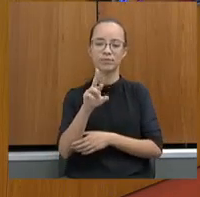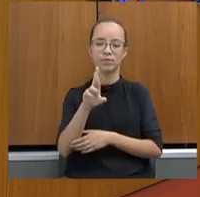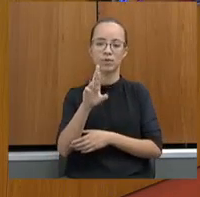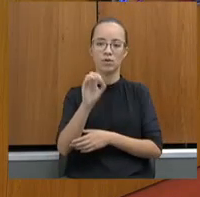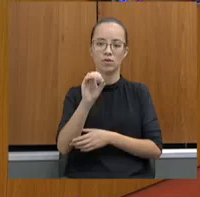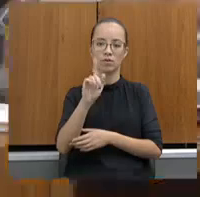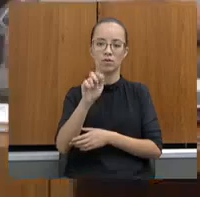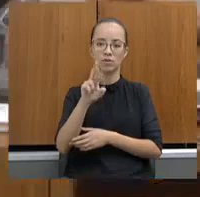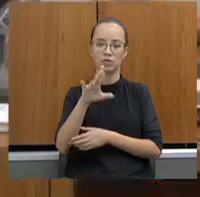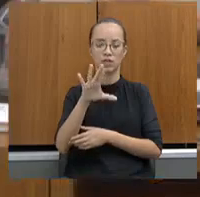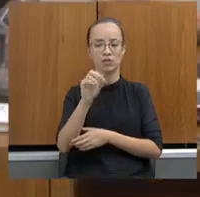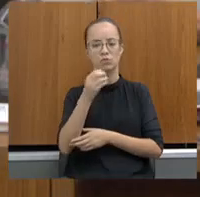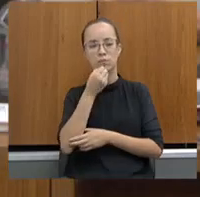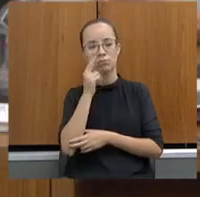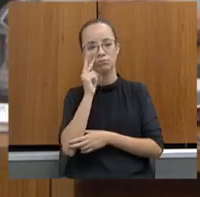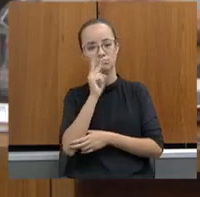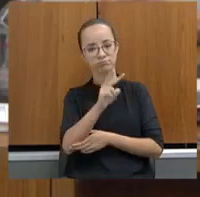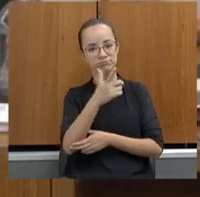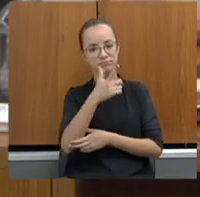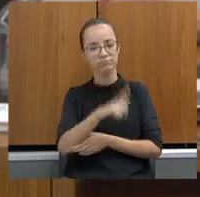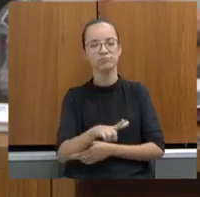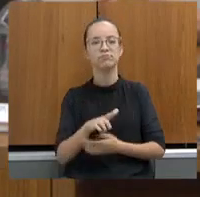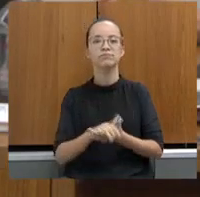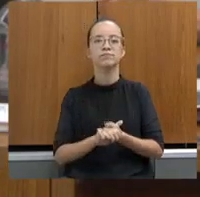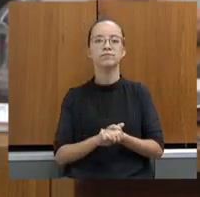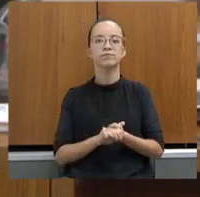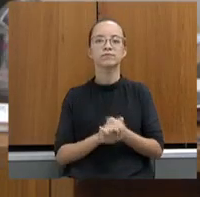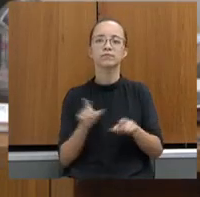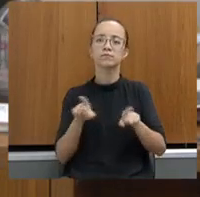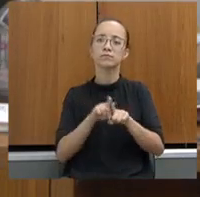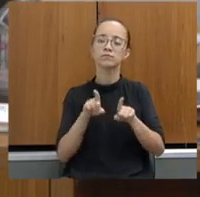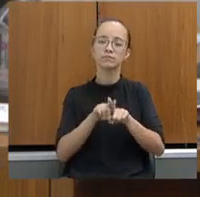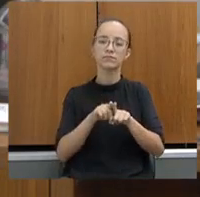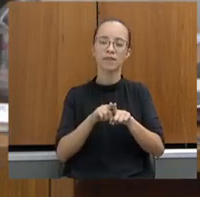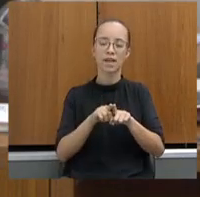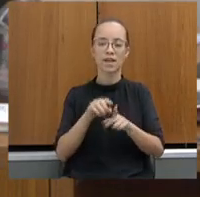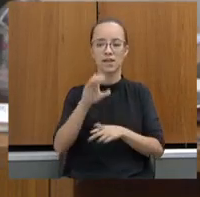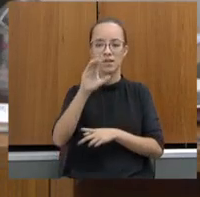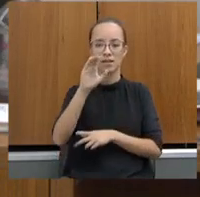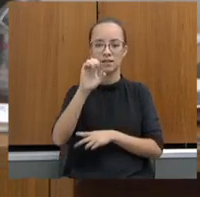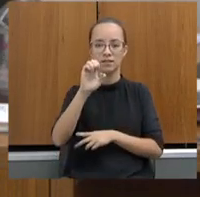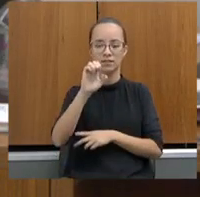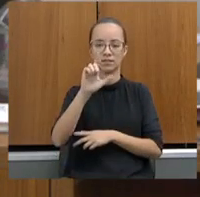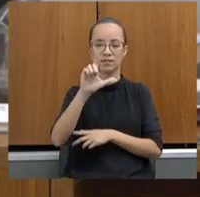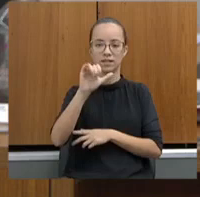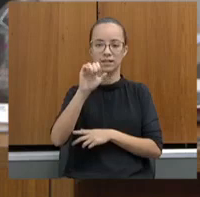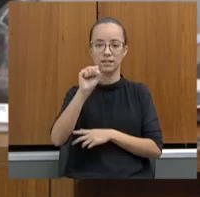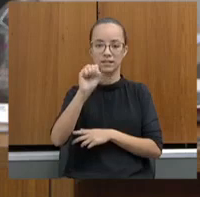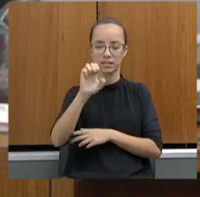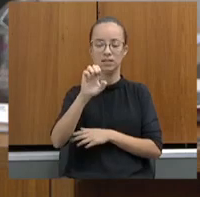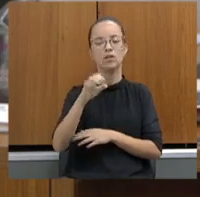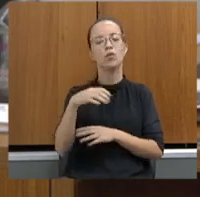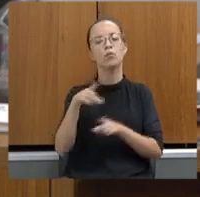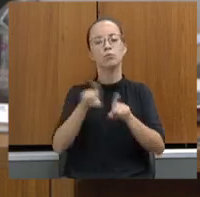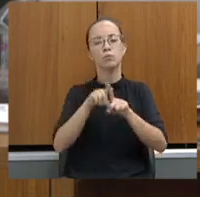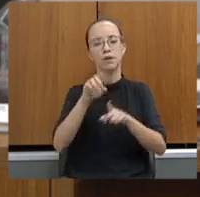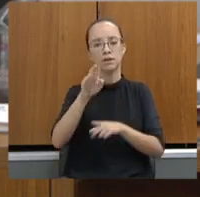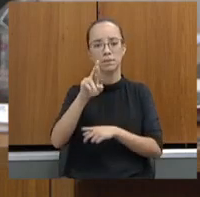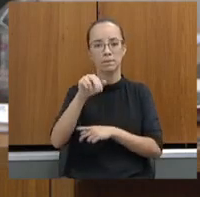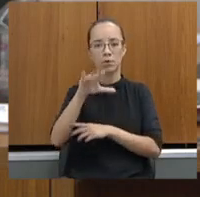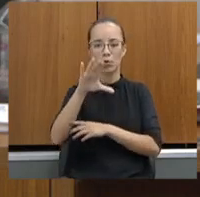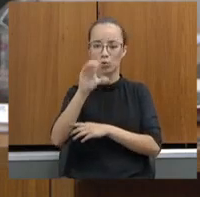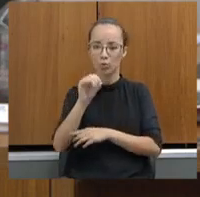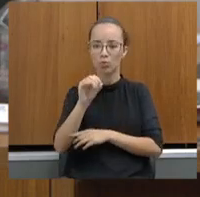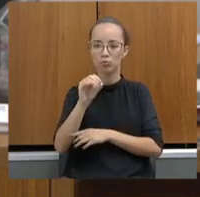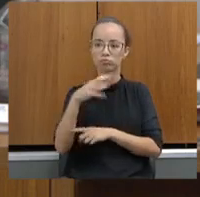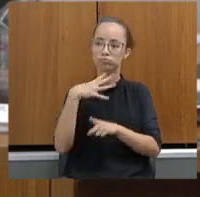revê-lo, minha querida Feliz Laviola, minha irmã, Bruno Engler, esse